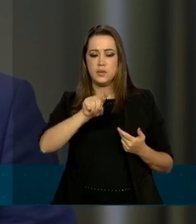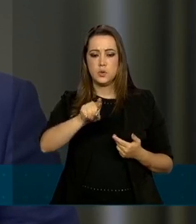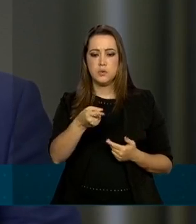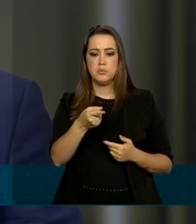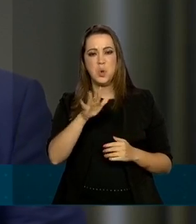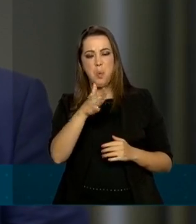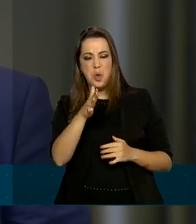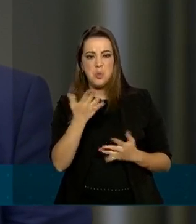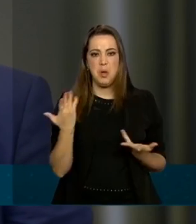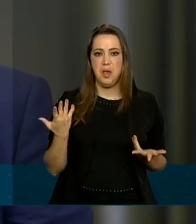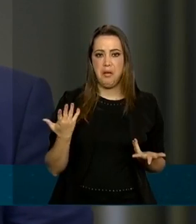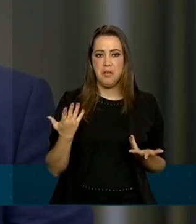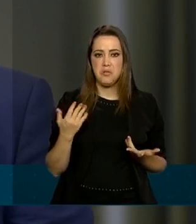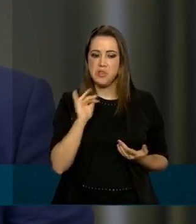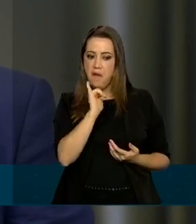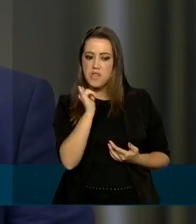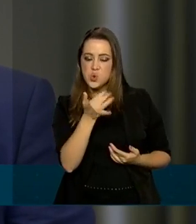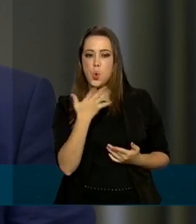por aí né